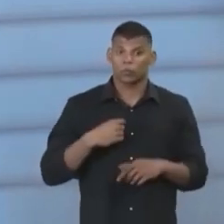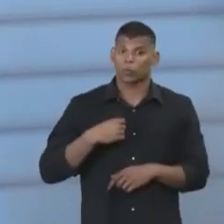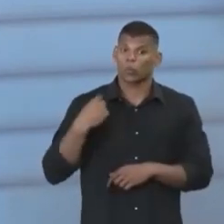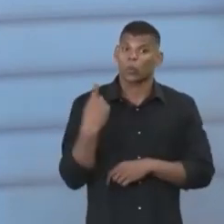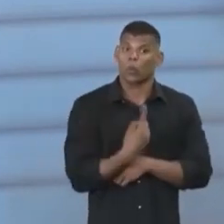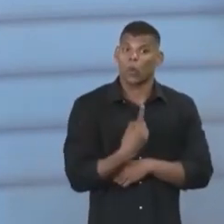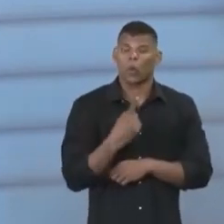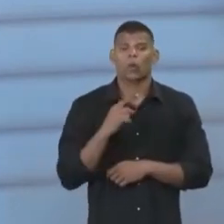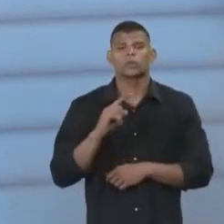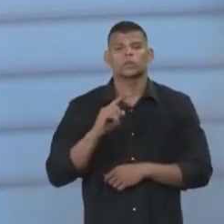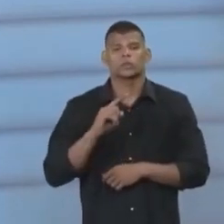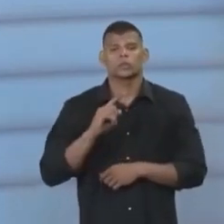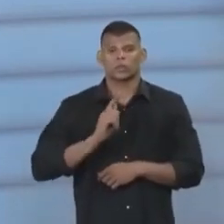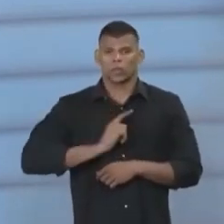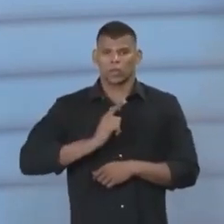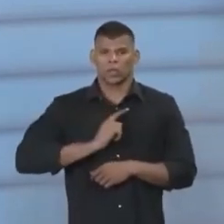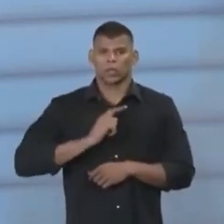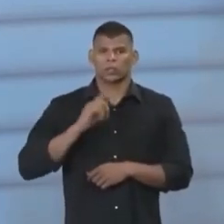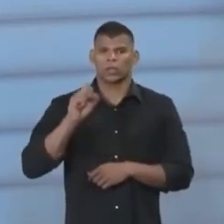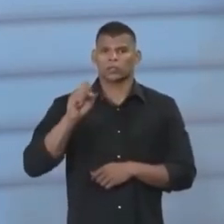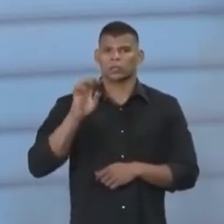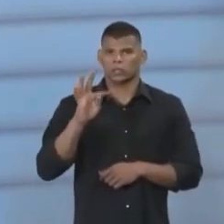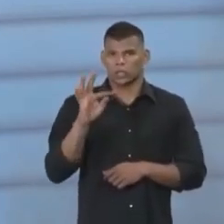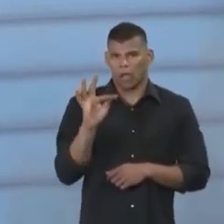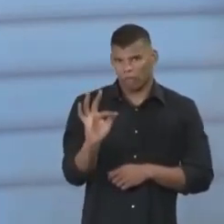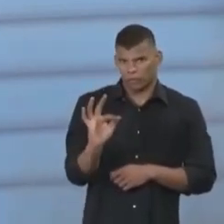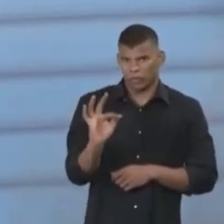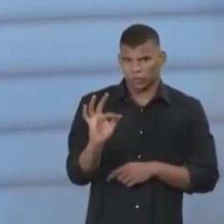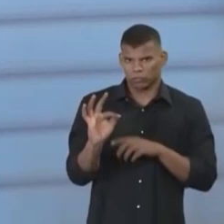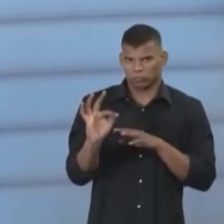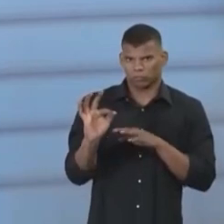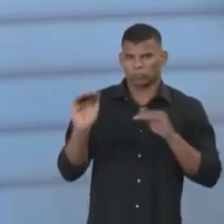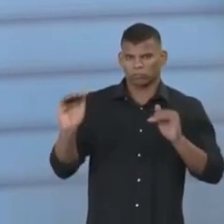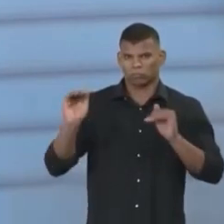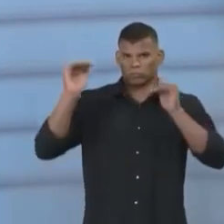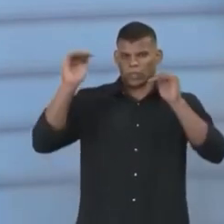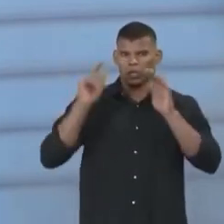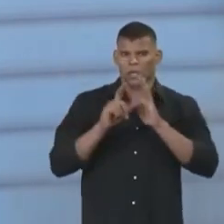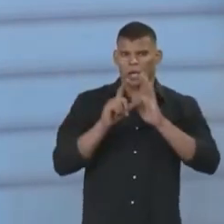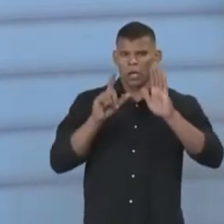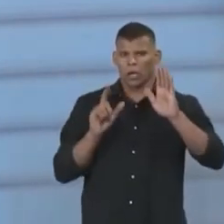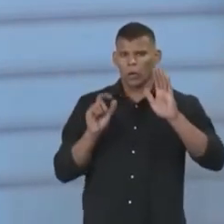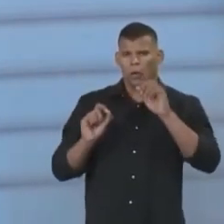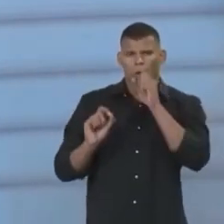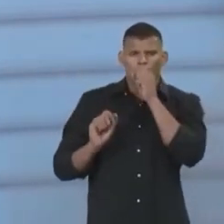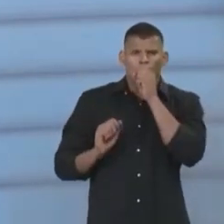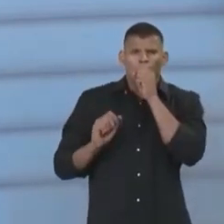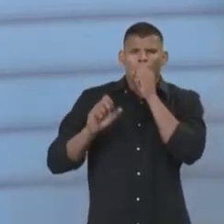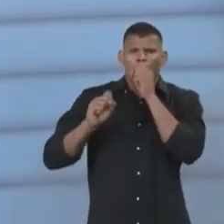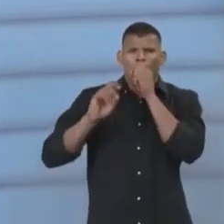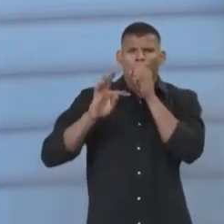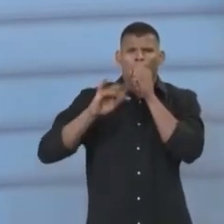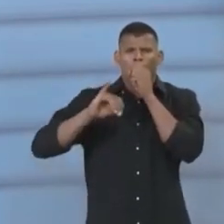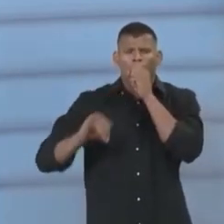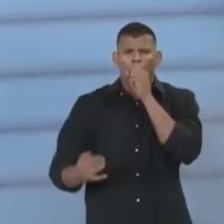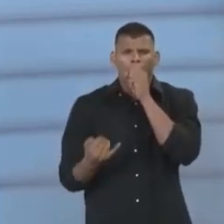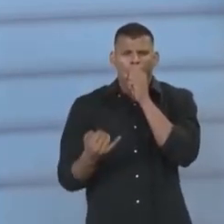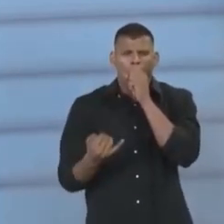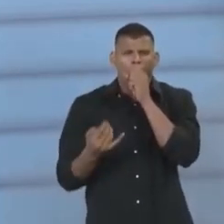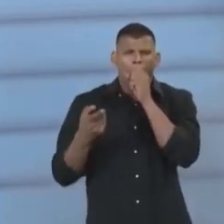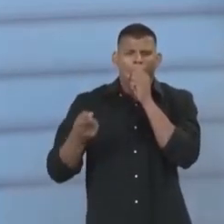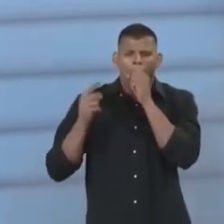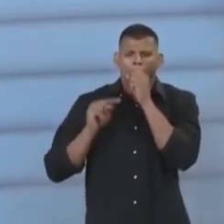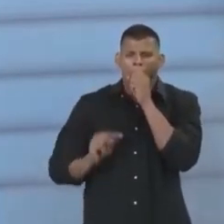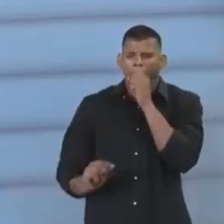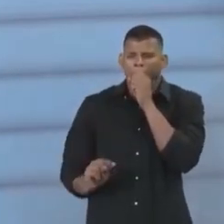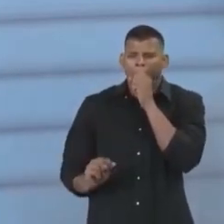uma Corte Suprema, o Supremo Tribunal Federal. Antes do Supremo, nós temos o Superior Tribunal de Justiça, o STJ. Nós